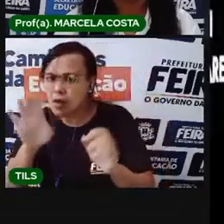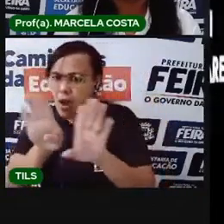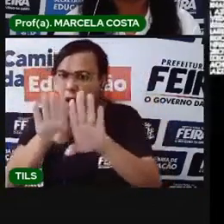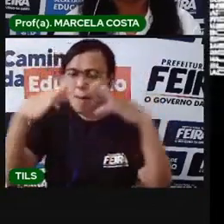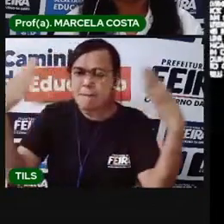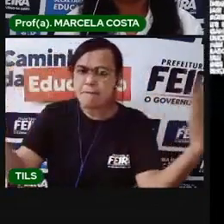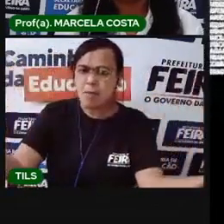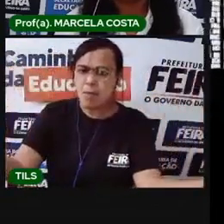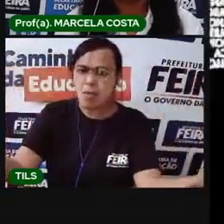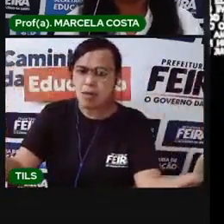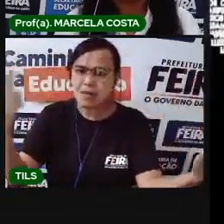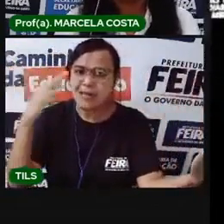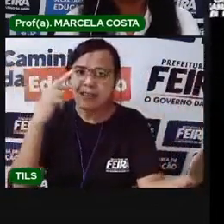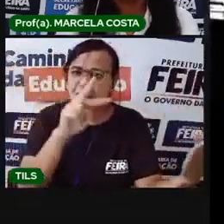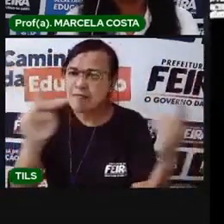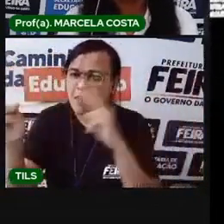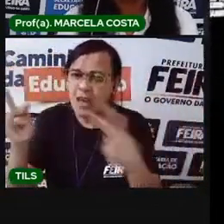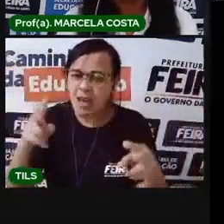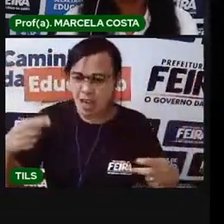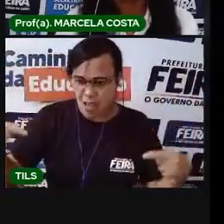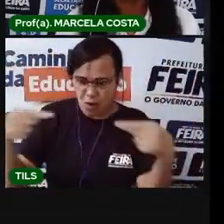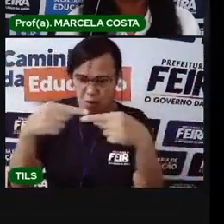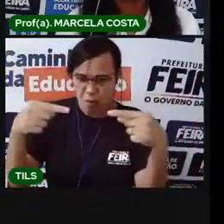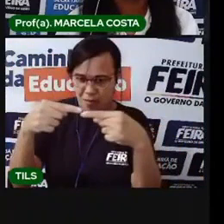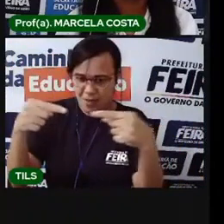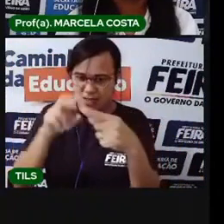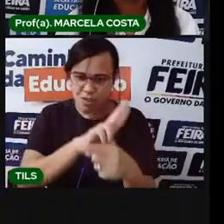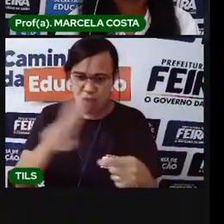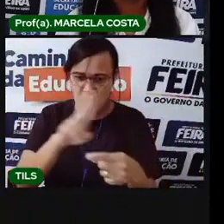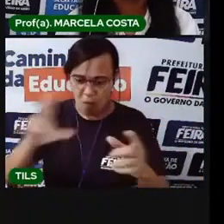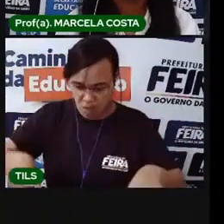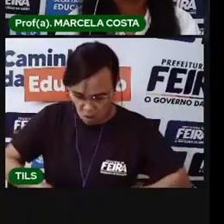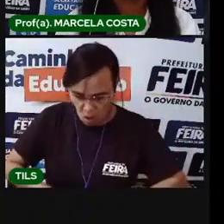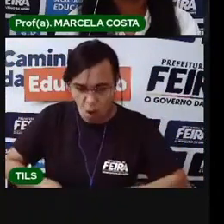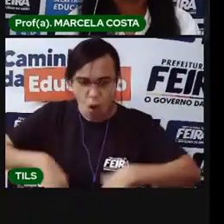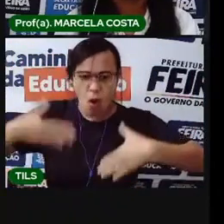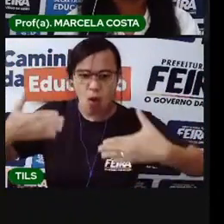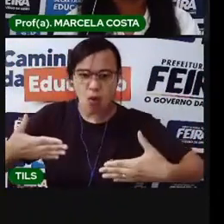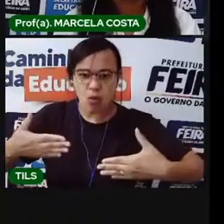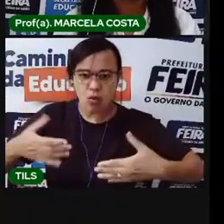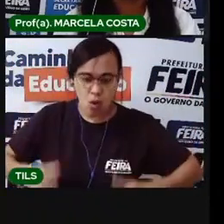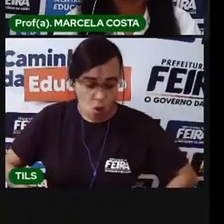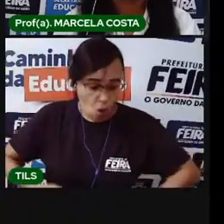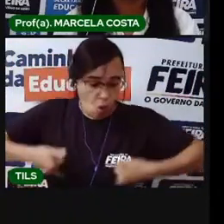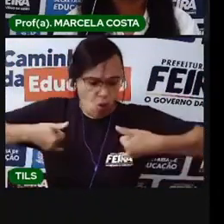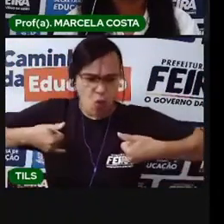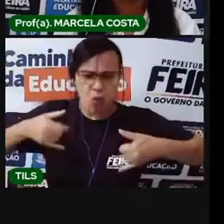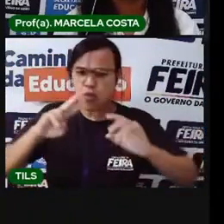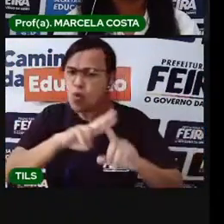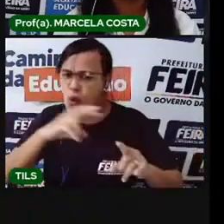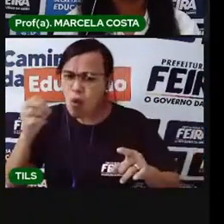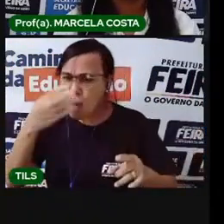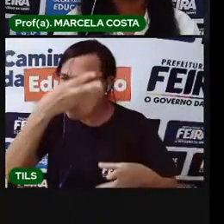dizer seu sobrenome? É orgulho ou motivo de esquecimento? O que o seu sobrenome